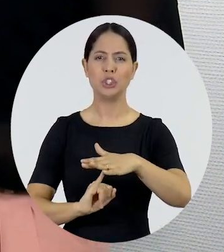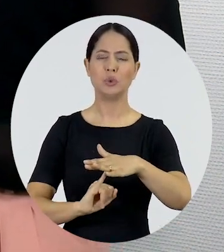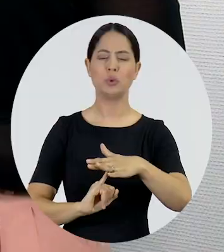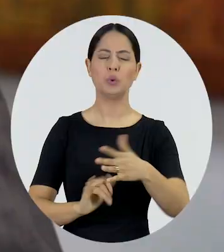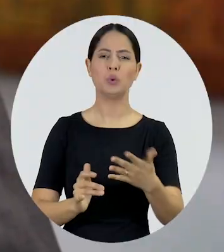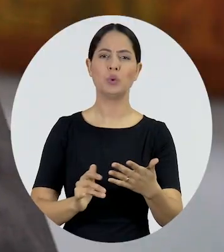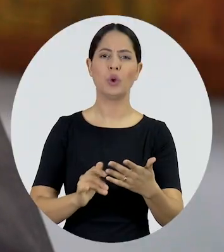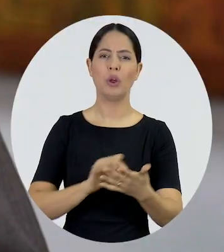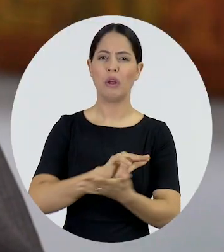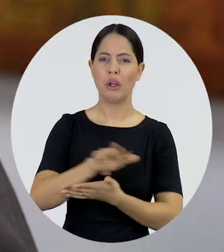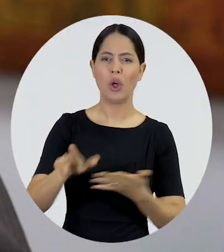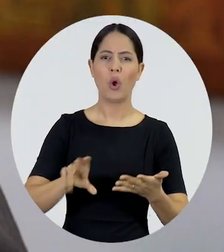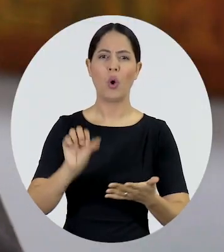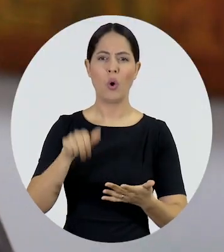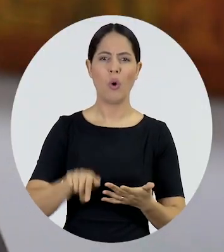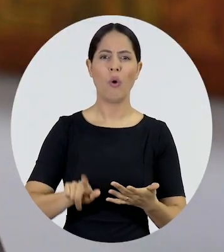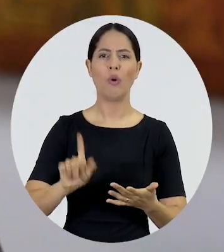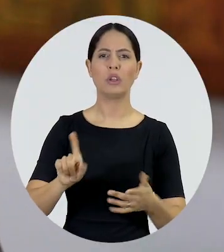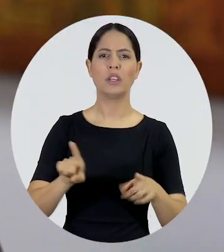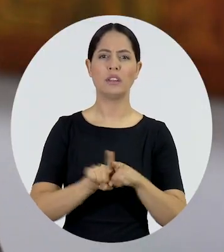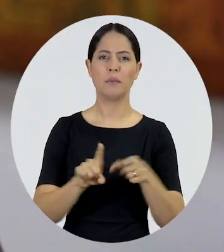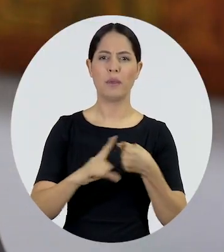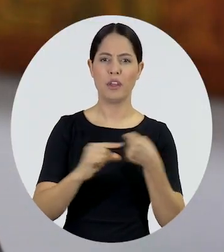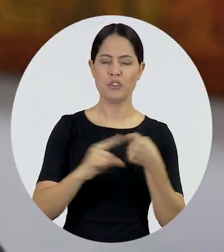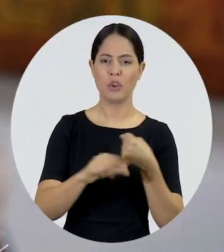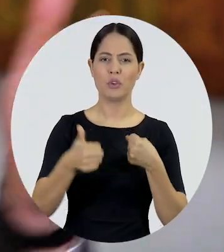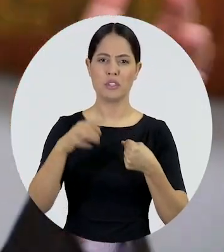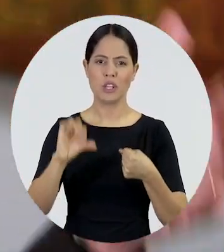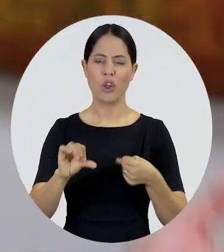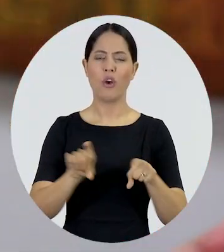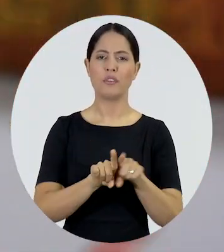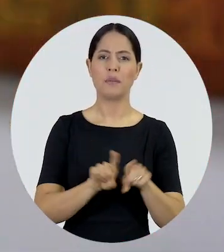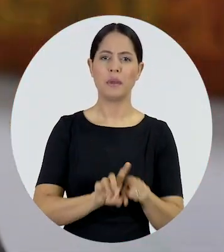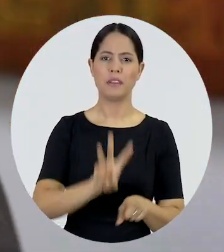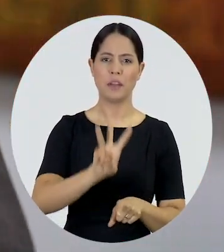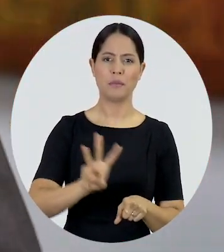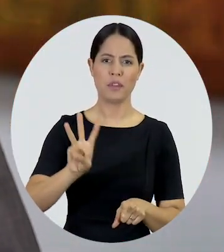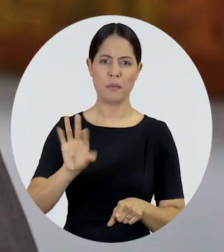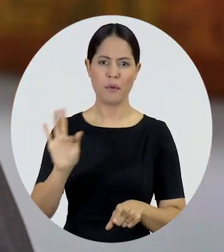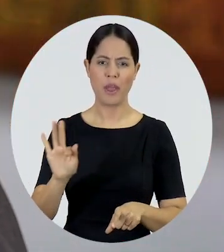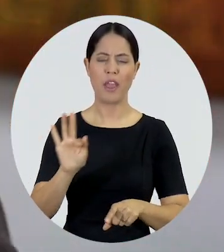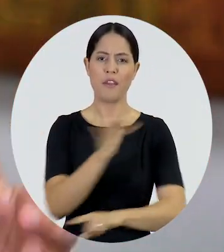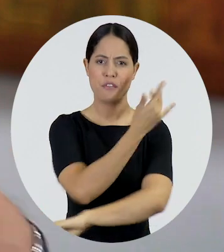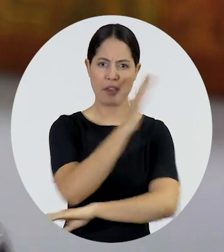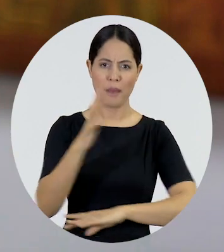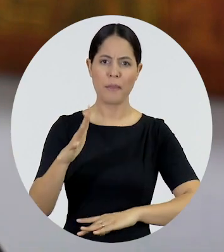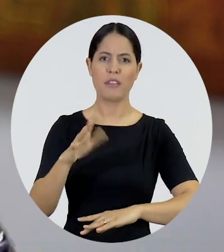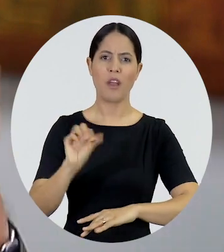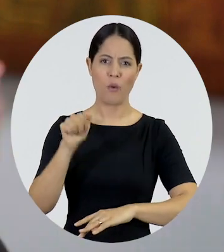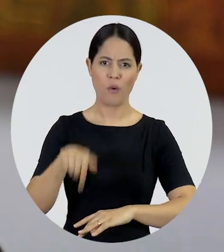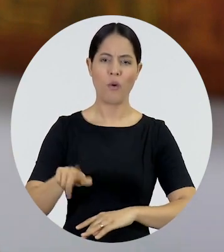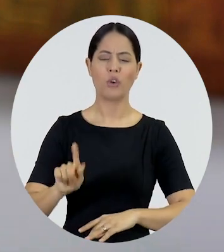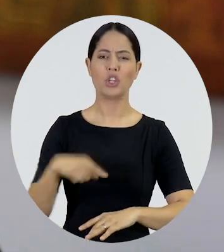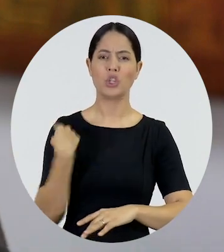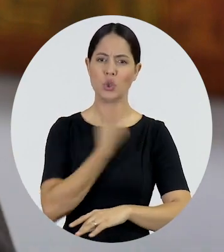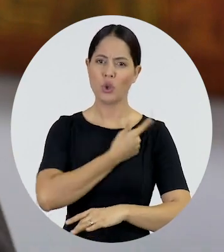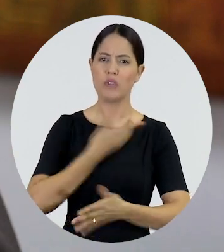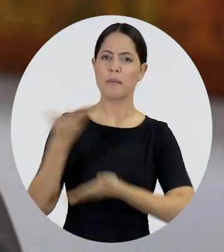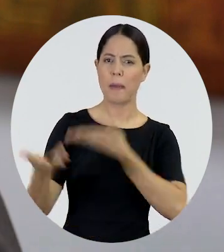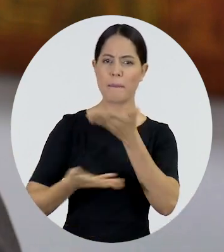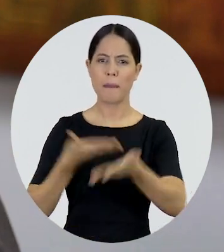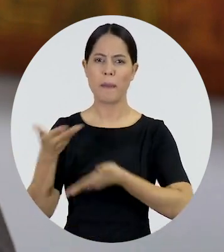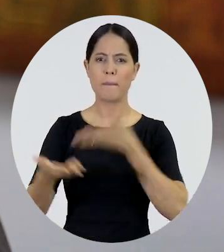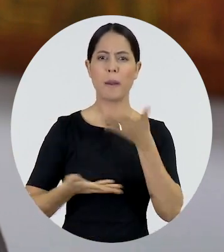Herzog, ONG Artigo 19, WWF, ONG Ambiental, nós temos conversado, temos dialogado